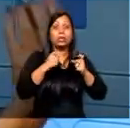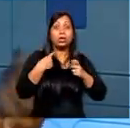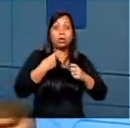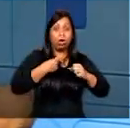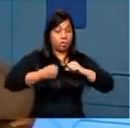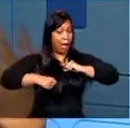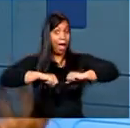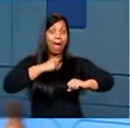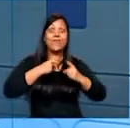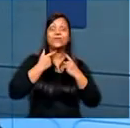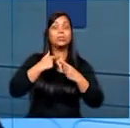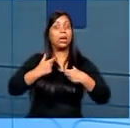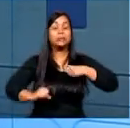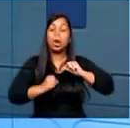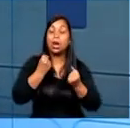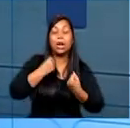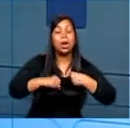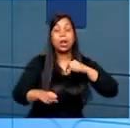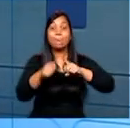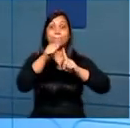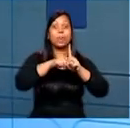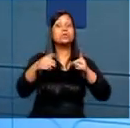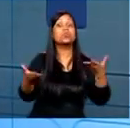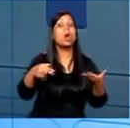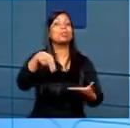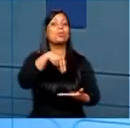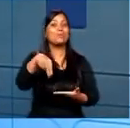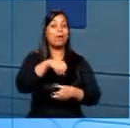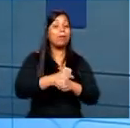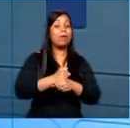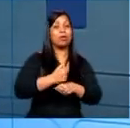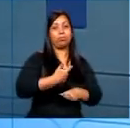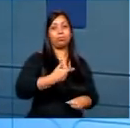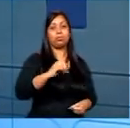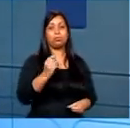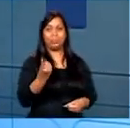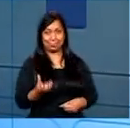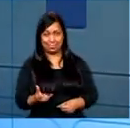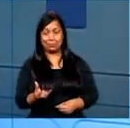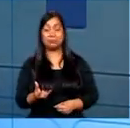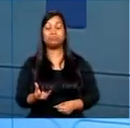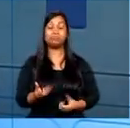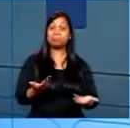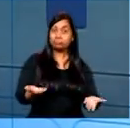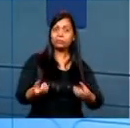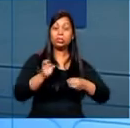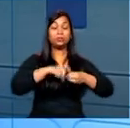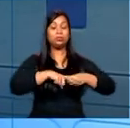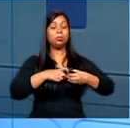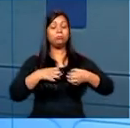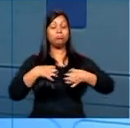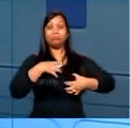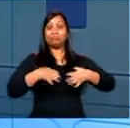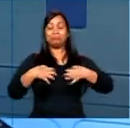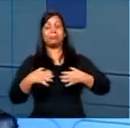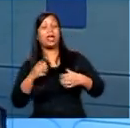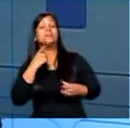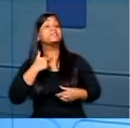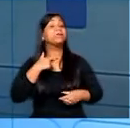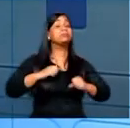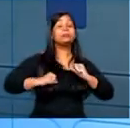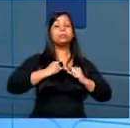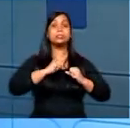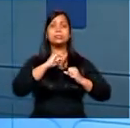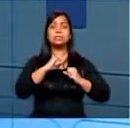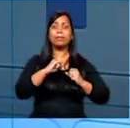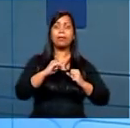empolvorosa, isso era novembro, né, de 2016, a gente voltou super empolvorosa, falando, e se a gente